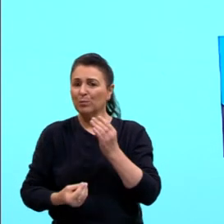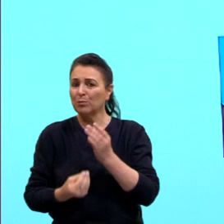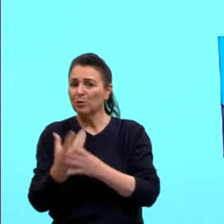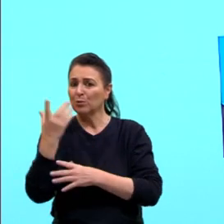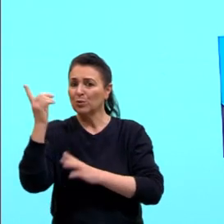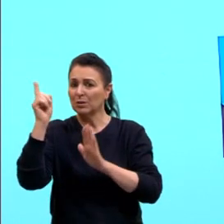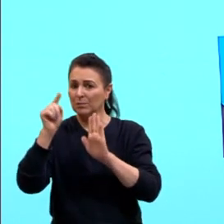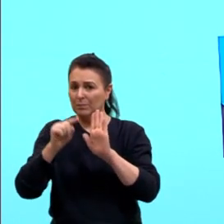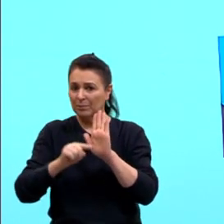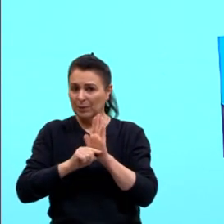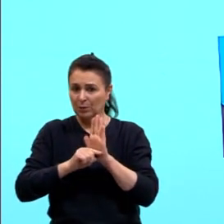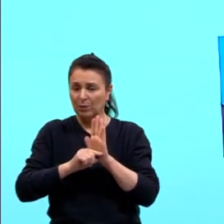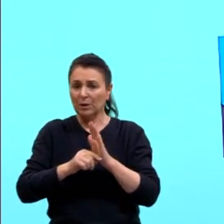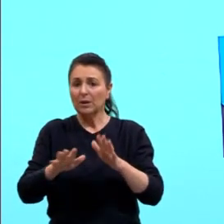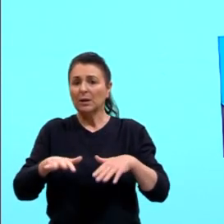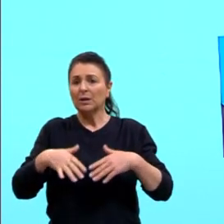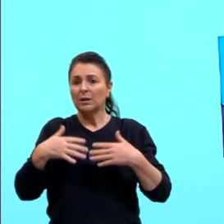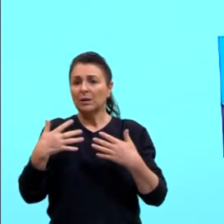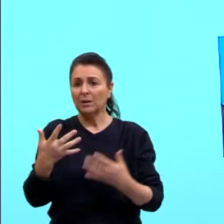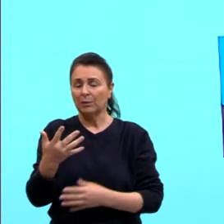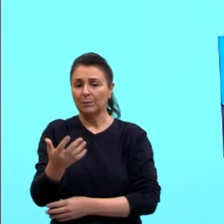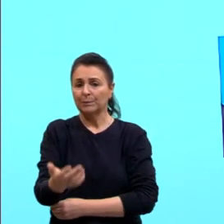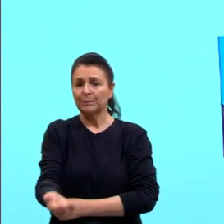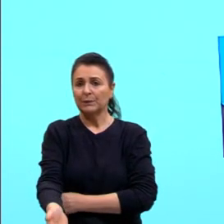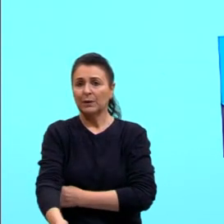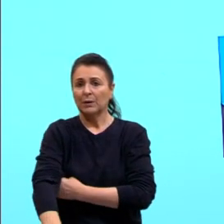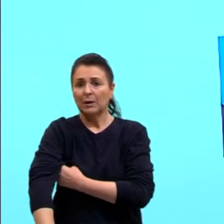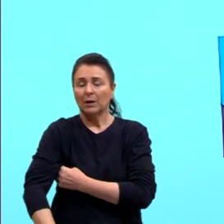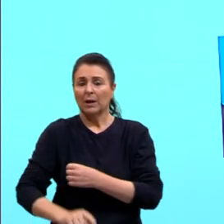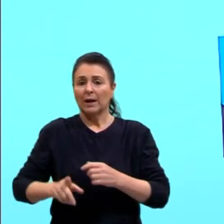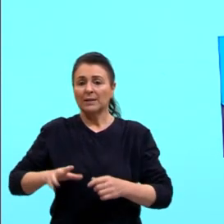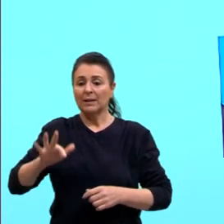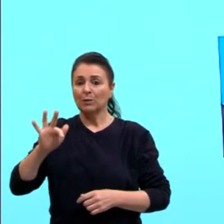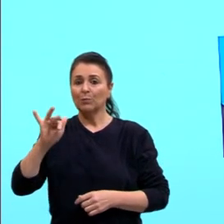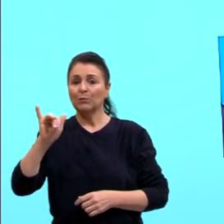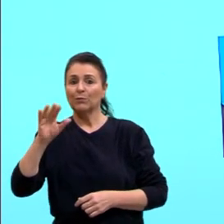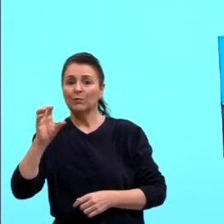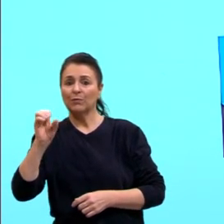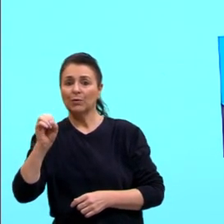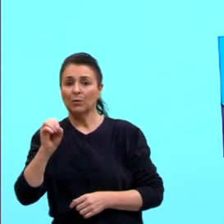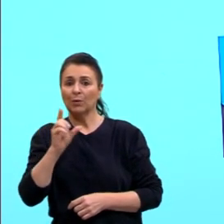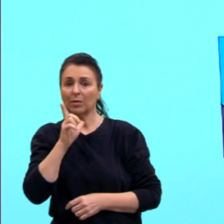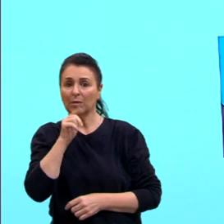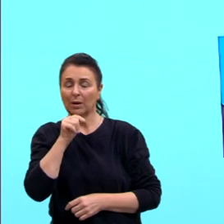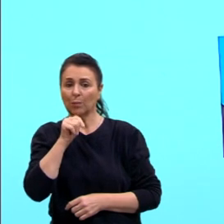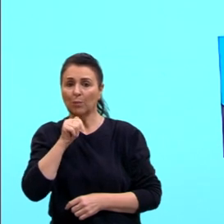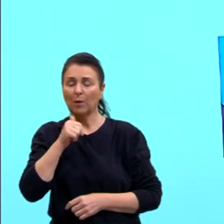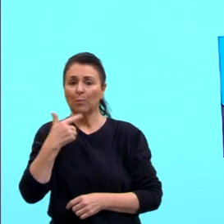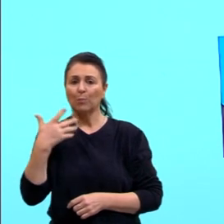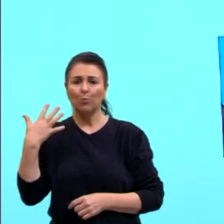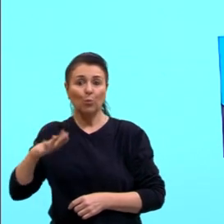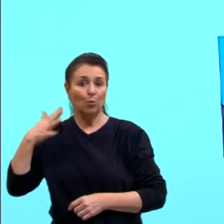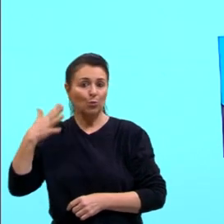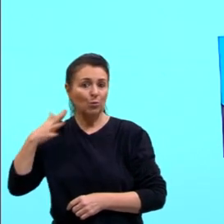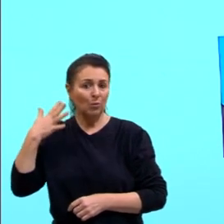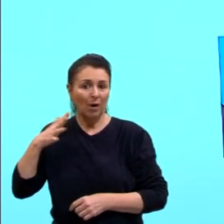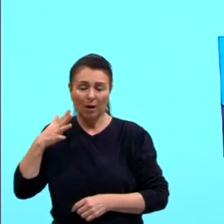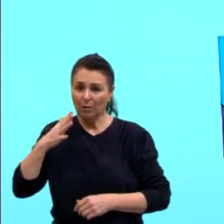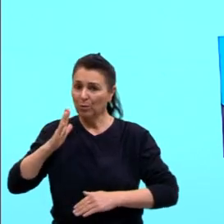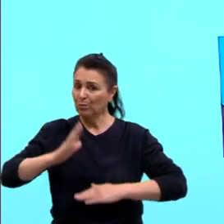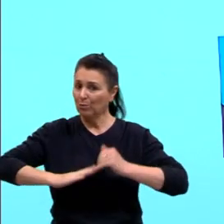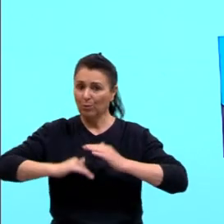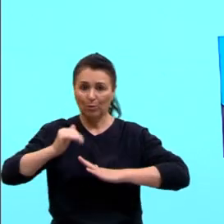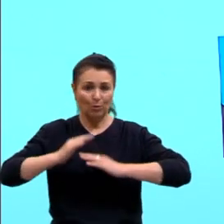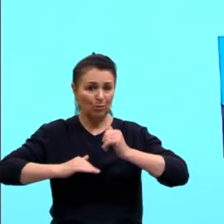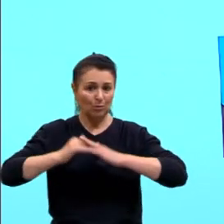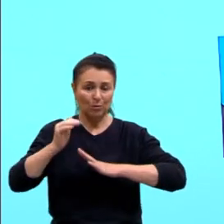Qual que é a questão? justamente essa de fio d'água, ela é muito cara para te produzir, certo? E